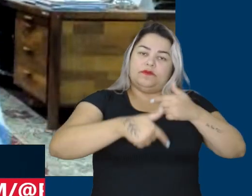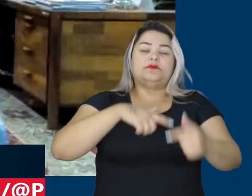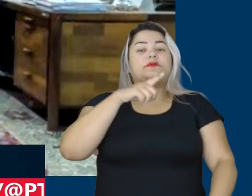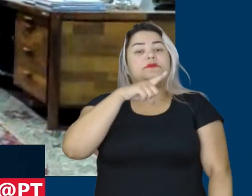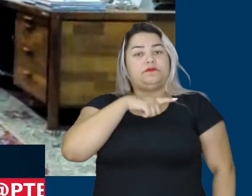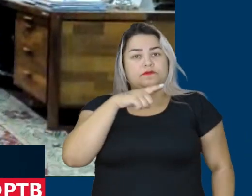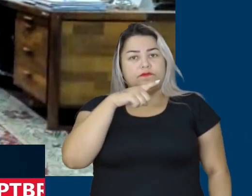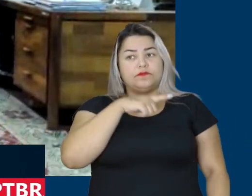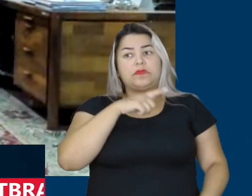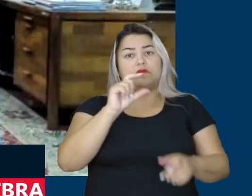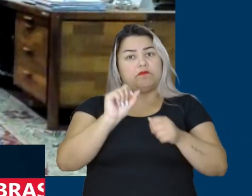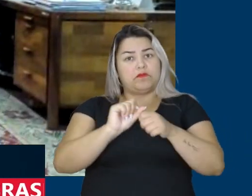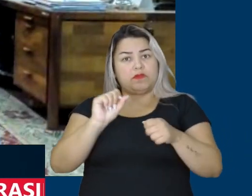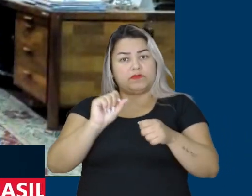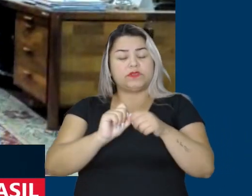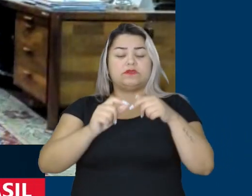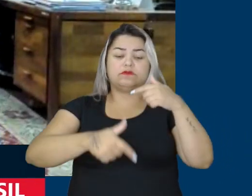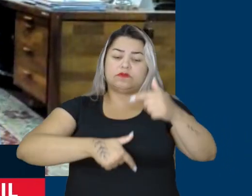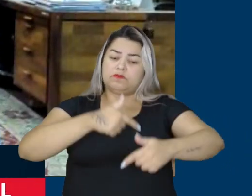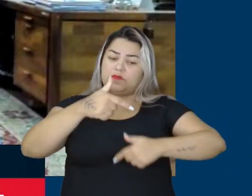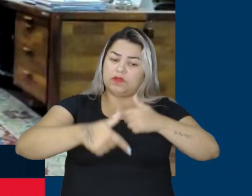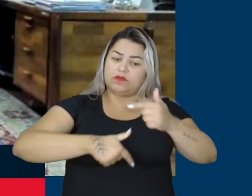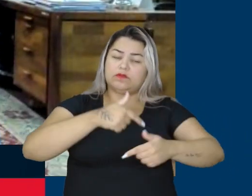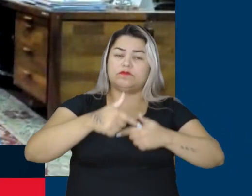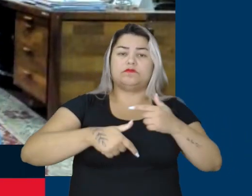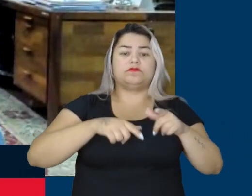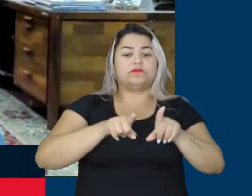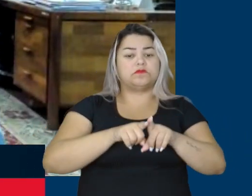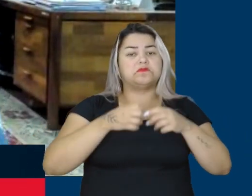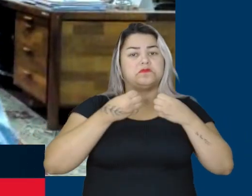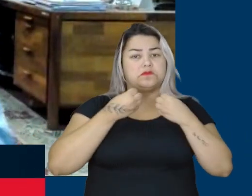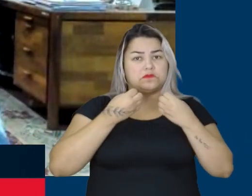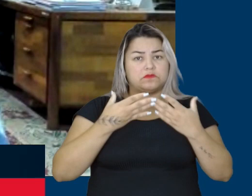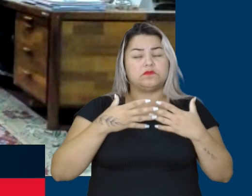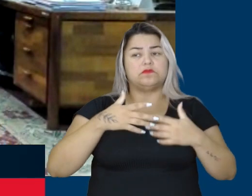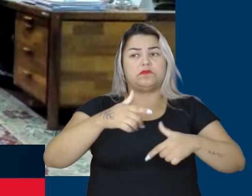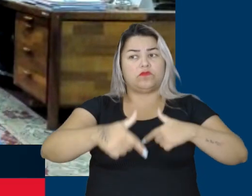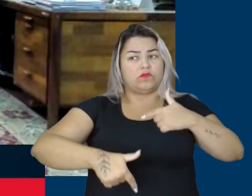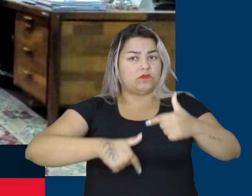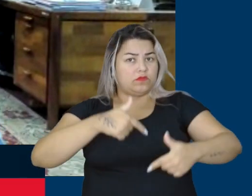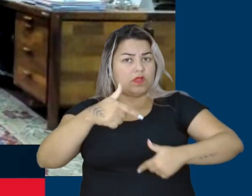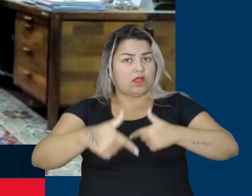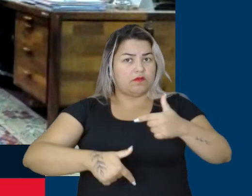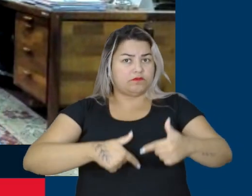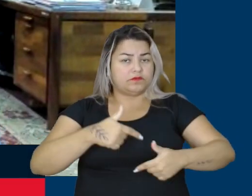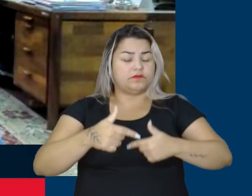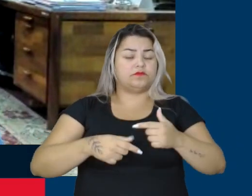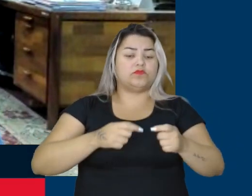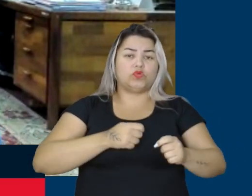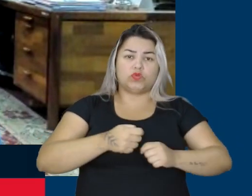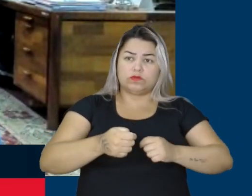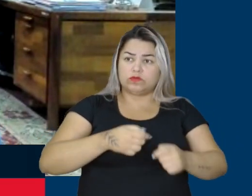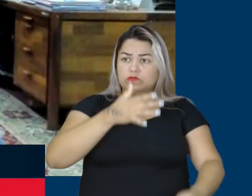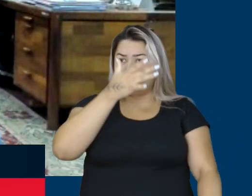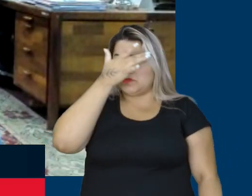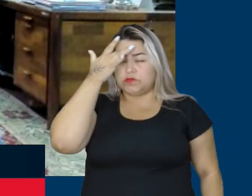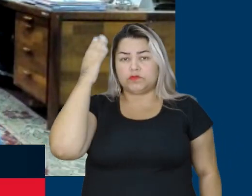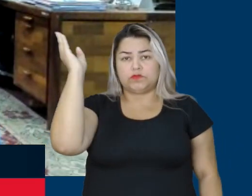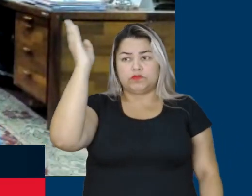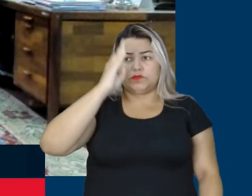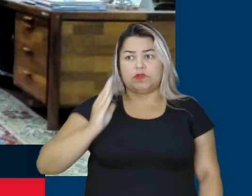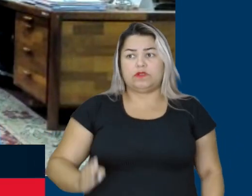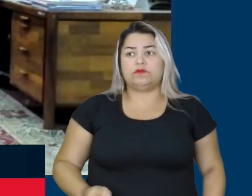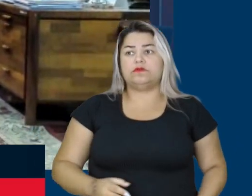para executar esse trabalho para a boa prestação de serviço para o conjunto de cidadãos e cidadãs brasileiros e